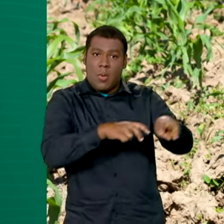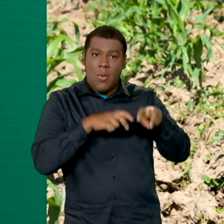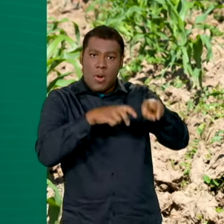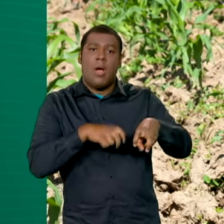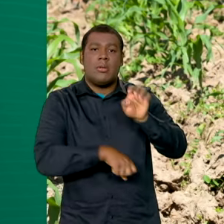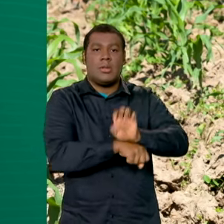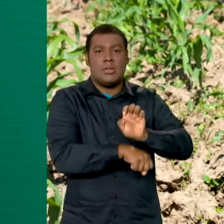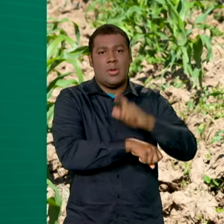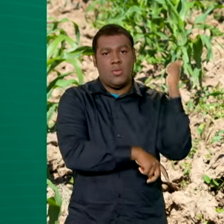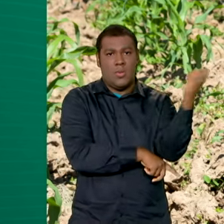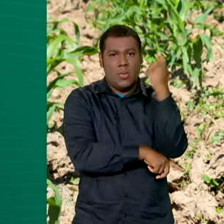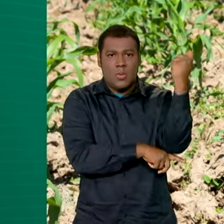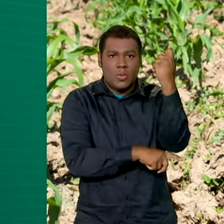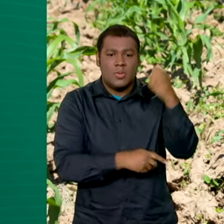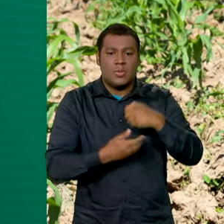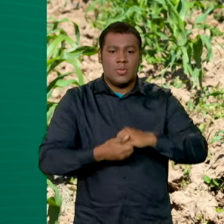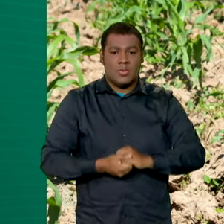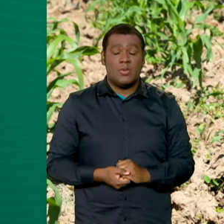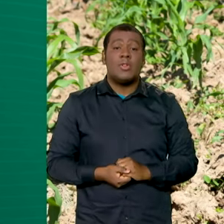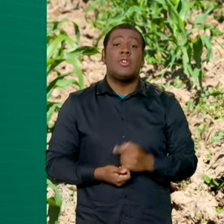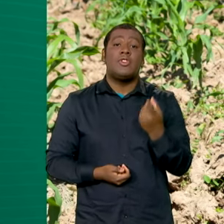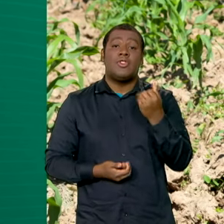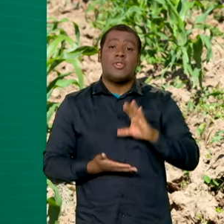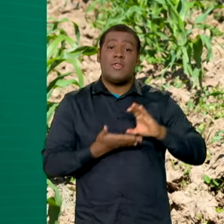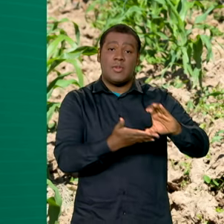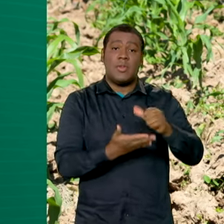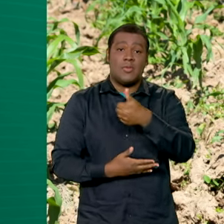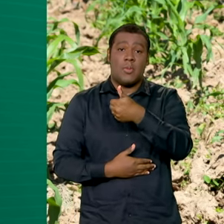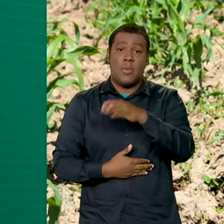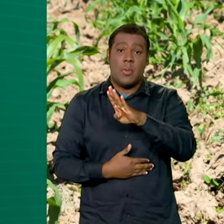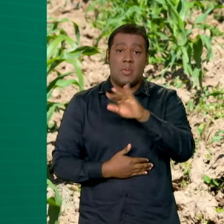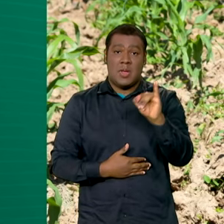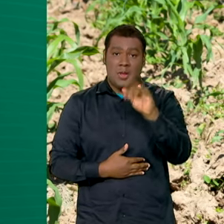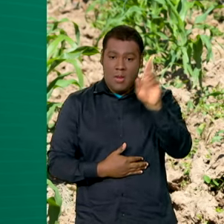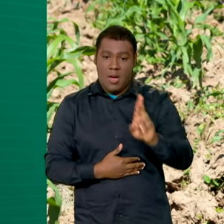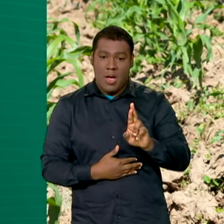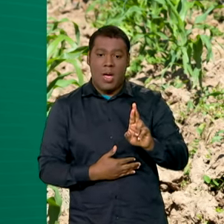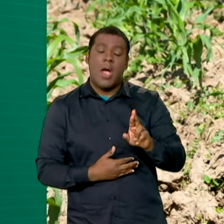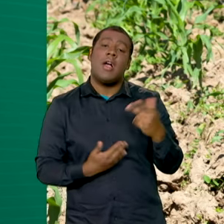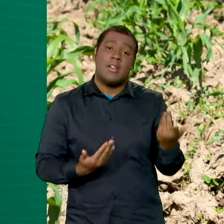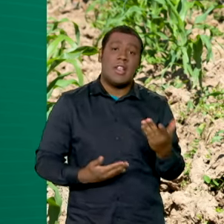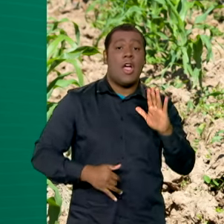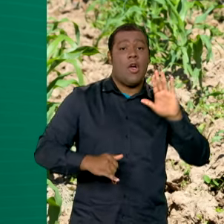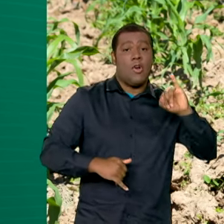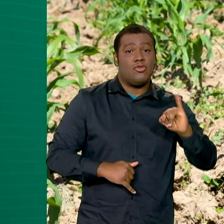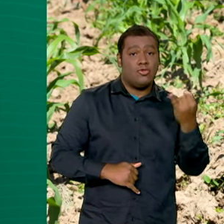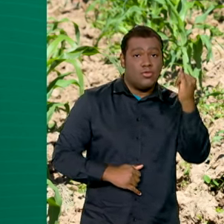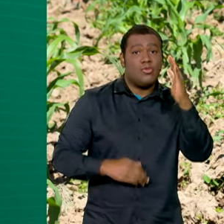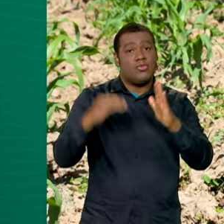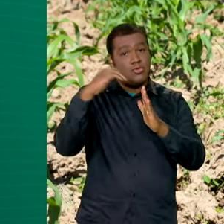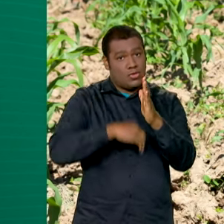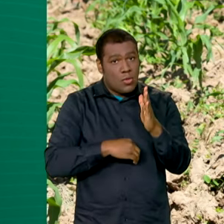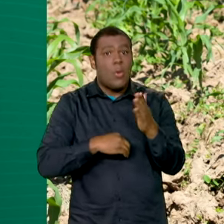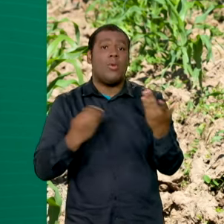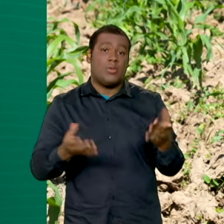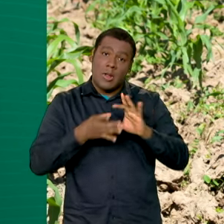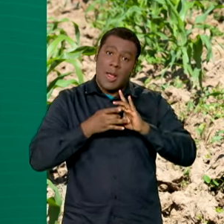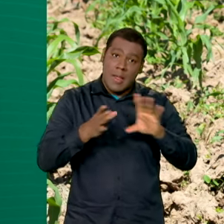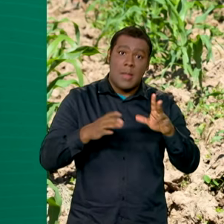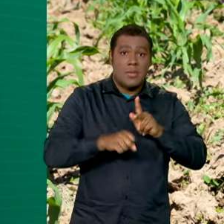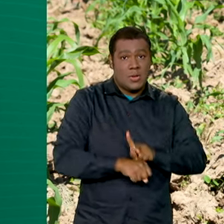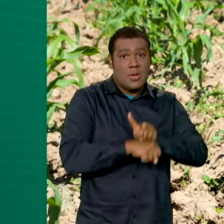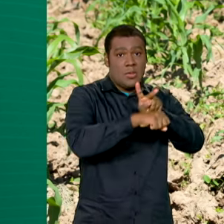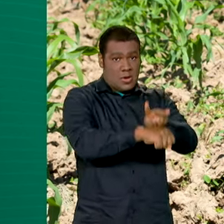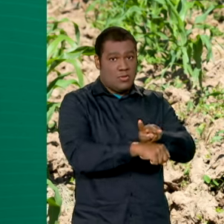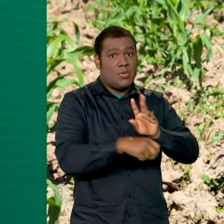Entre elas estão 1 bilhão de reais para concessão de descontos de juros para empréstimos concedidos no